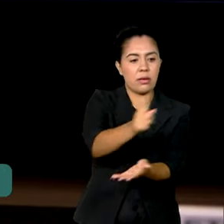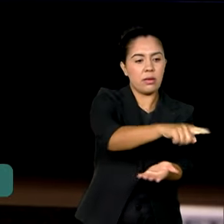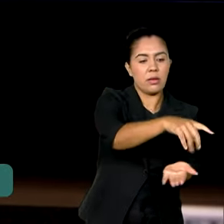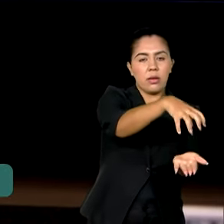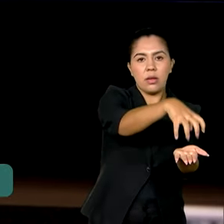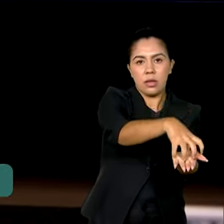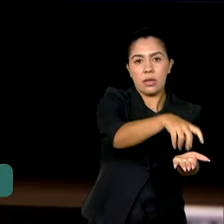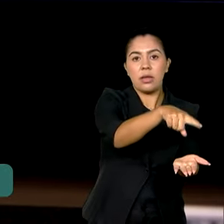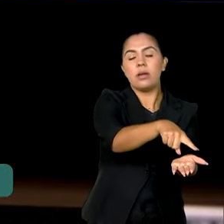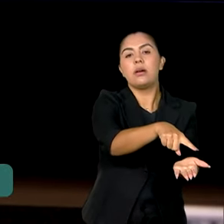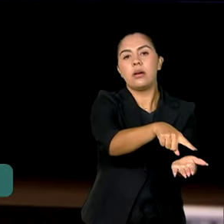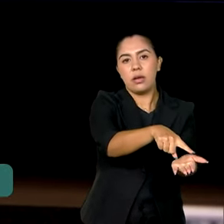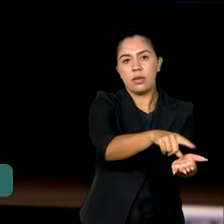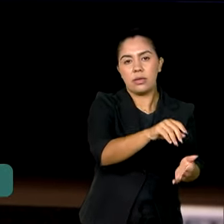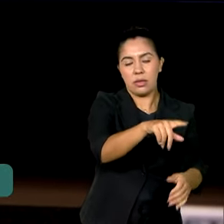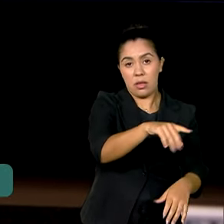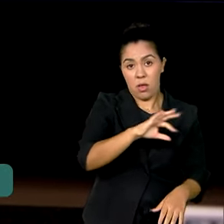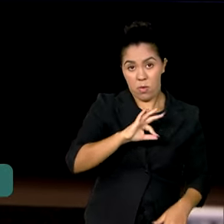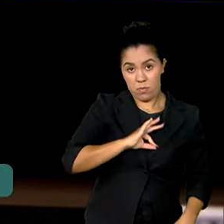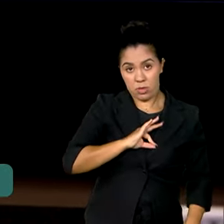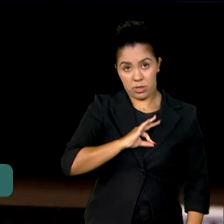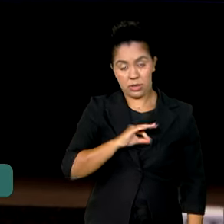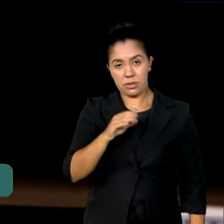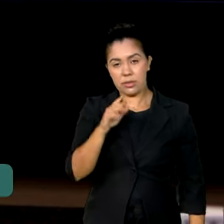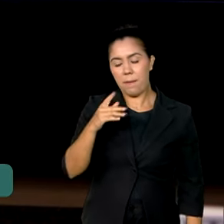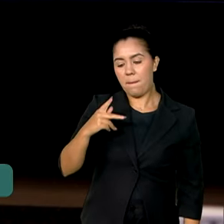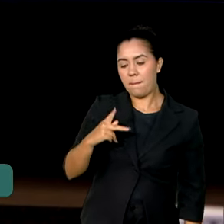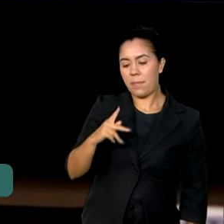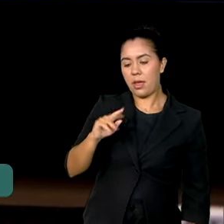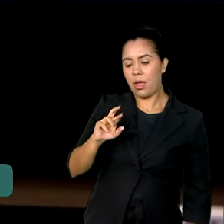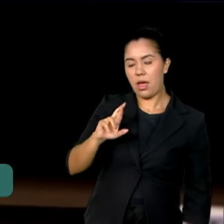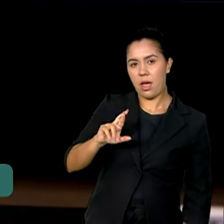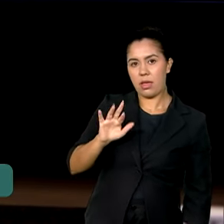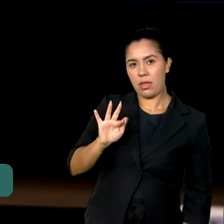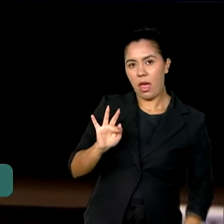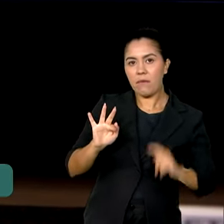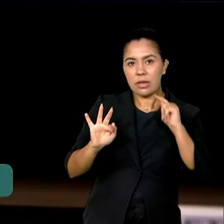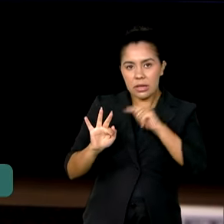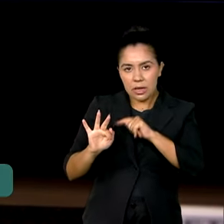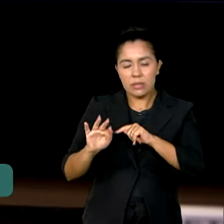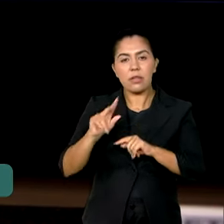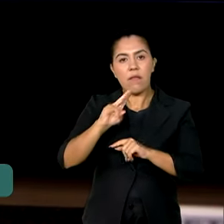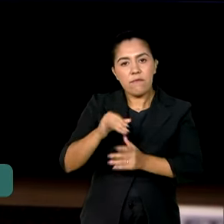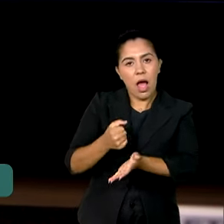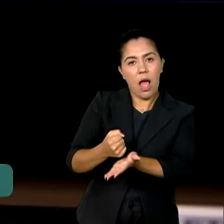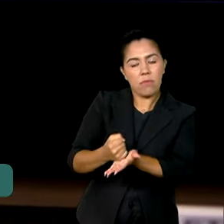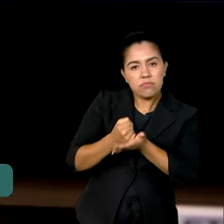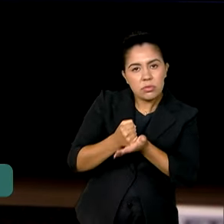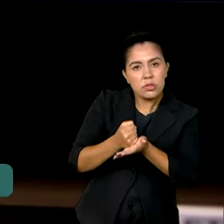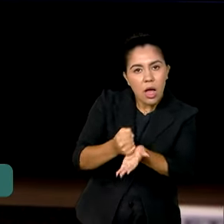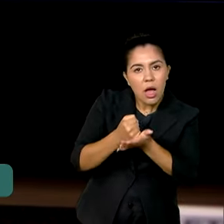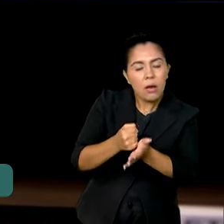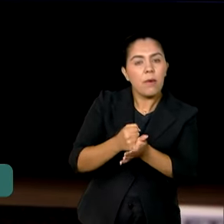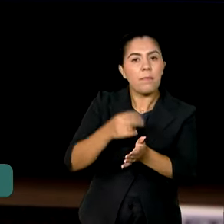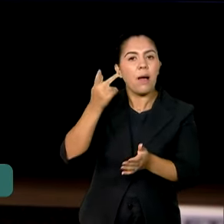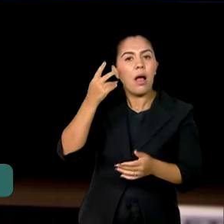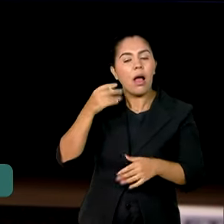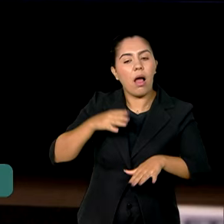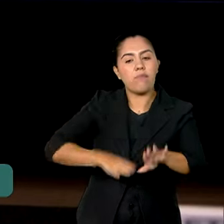sentido de que a Polícia Rodoviária Federal deverá facilitar o trânsito,